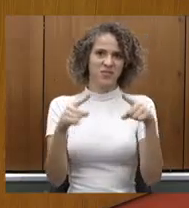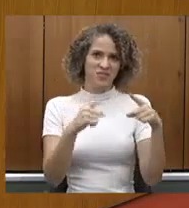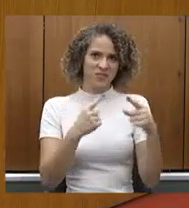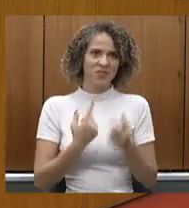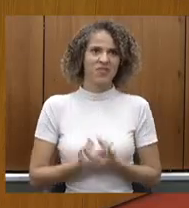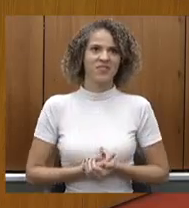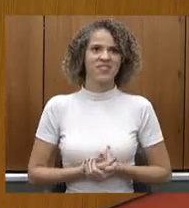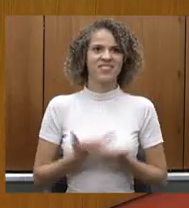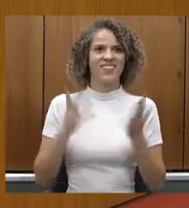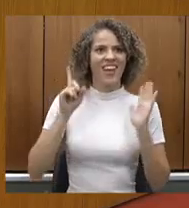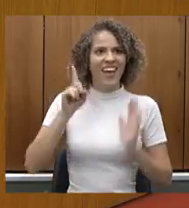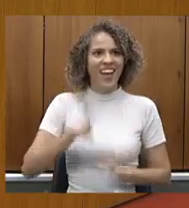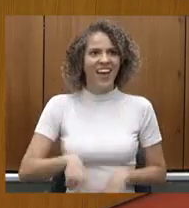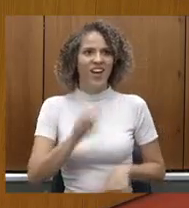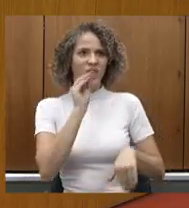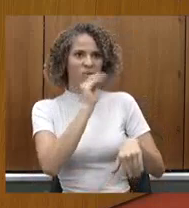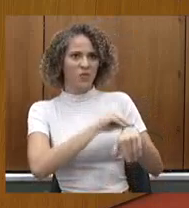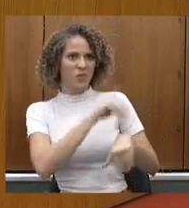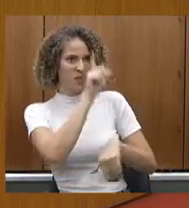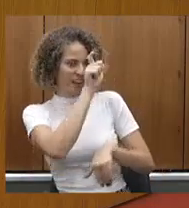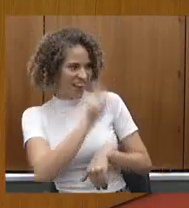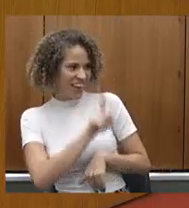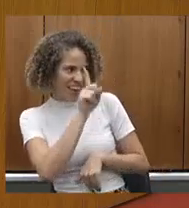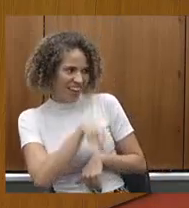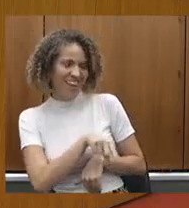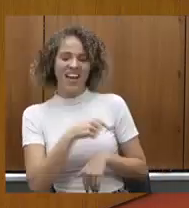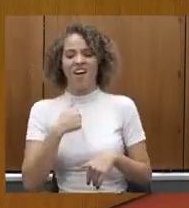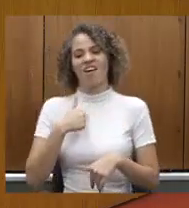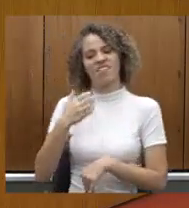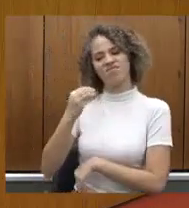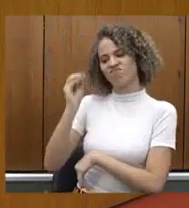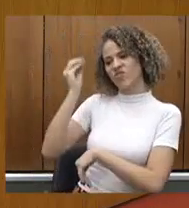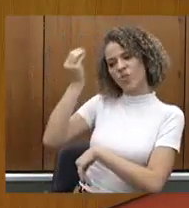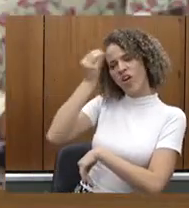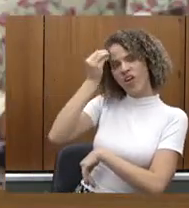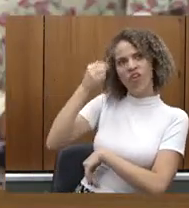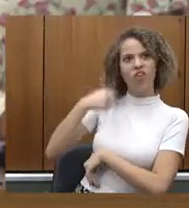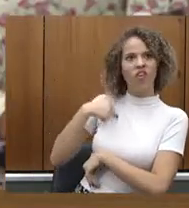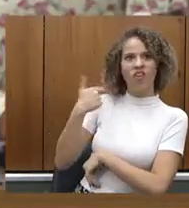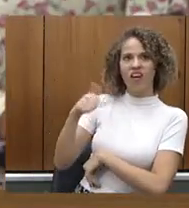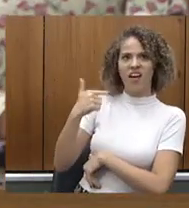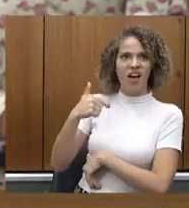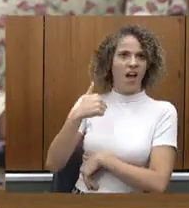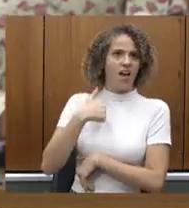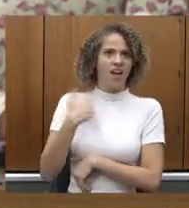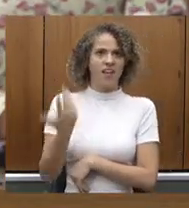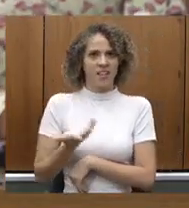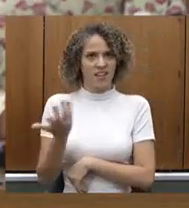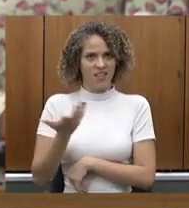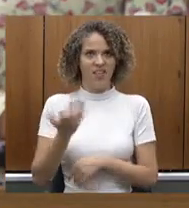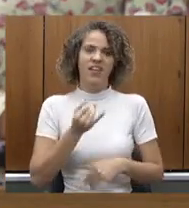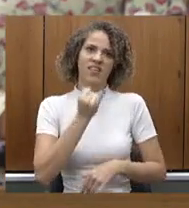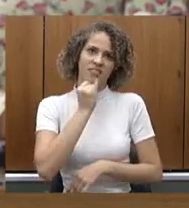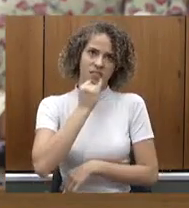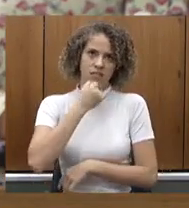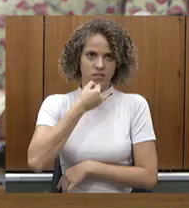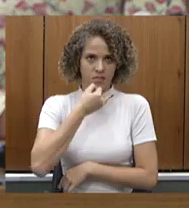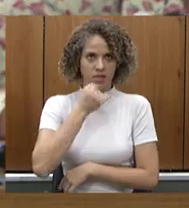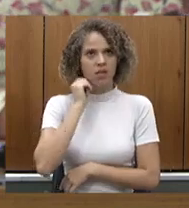muito obrigado nem nós nem que torcemos muito aqui mas infelizmente